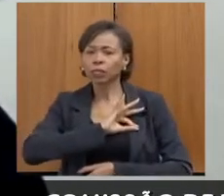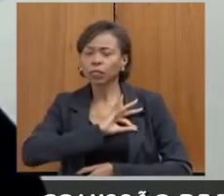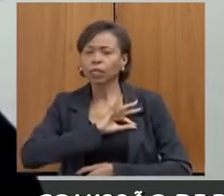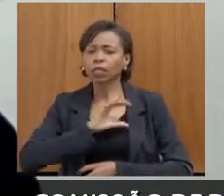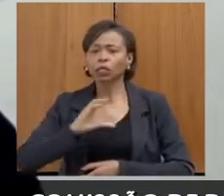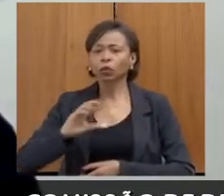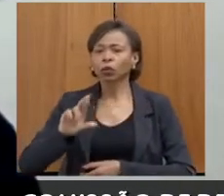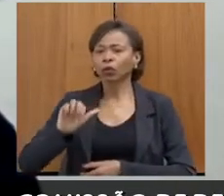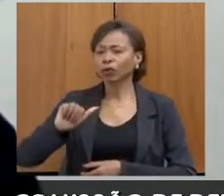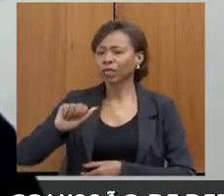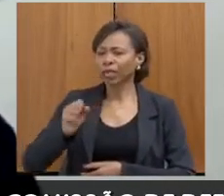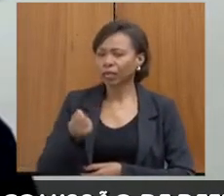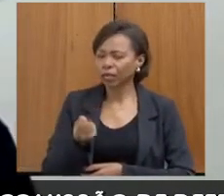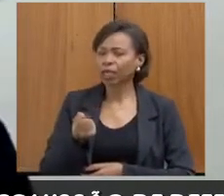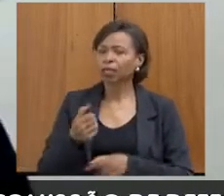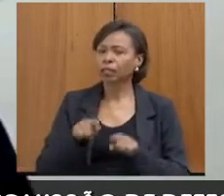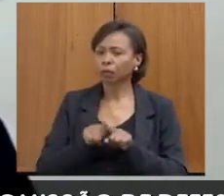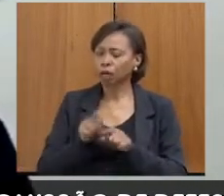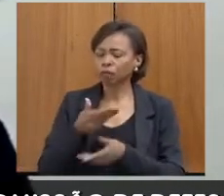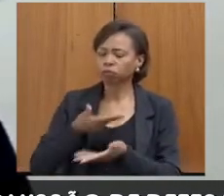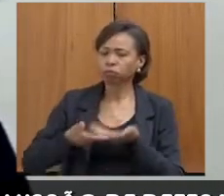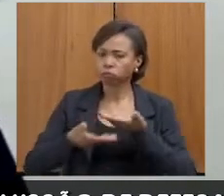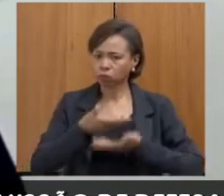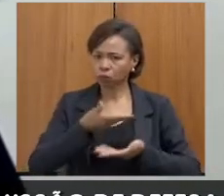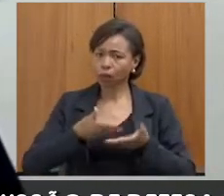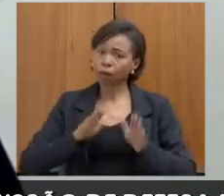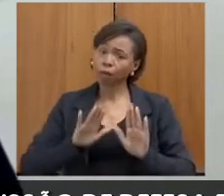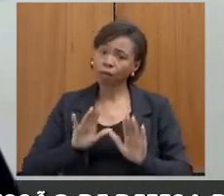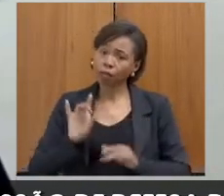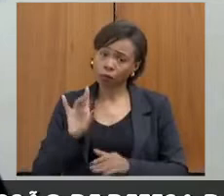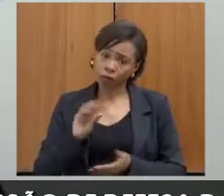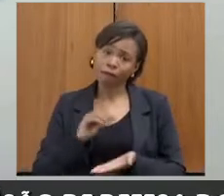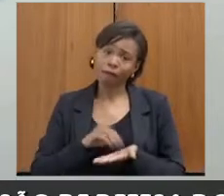assim, essa questão aqui está bem articulada, que falta é o investimento